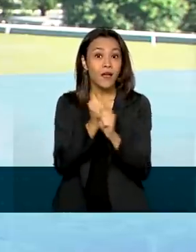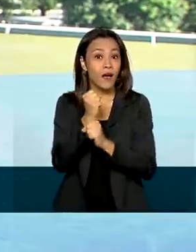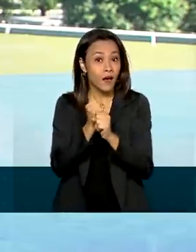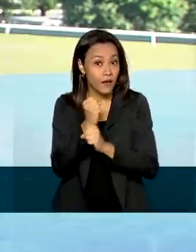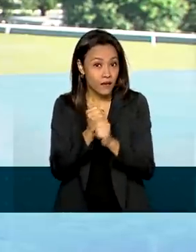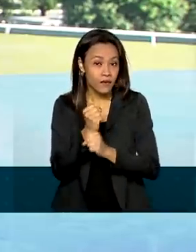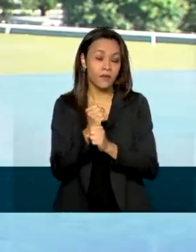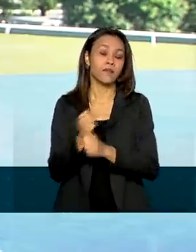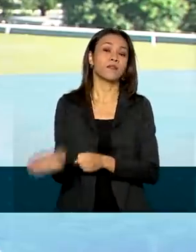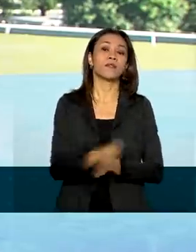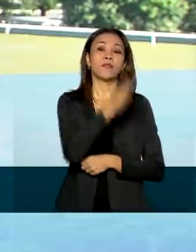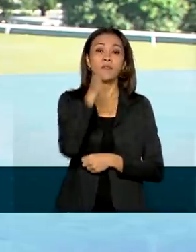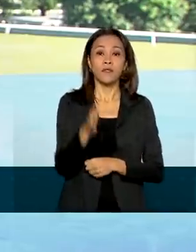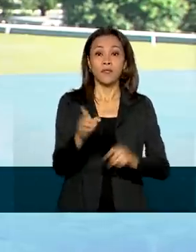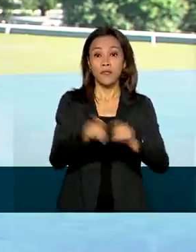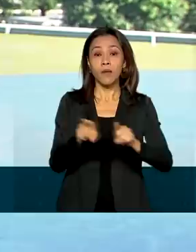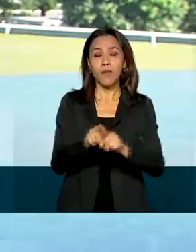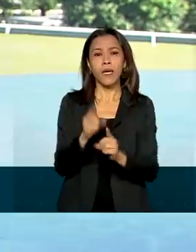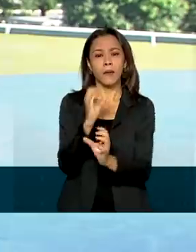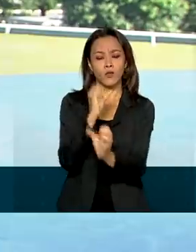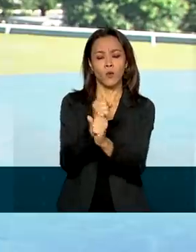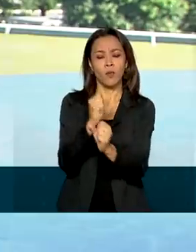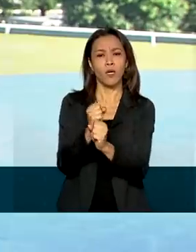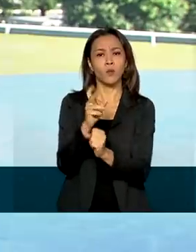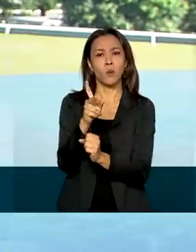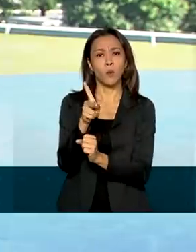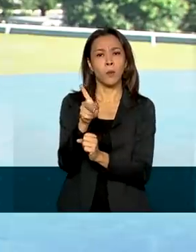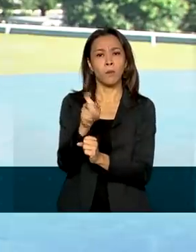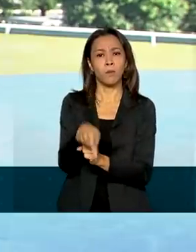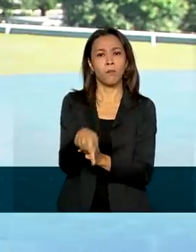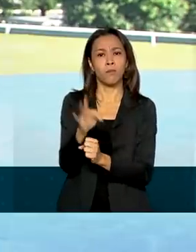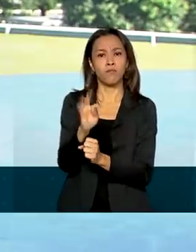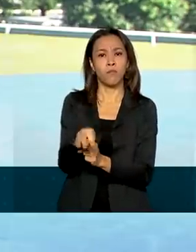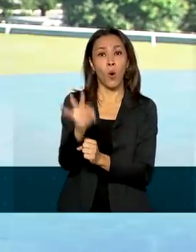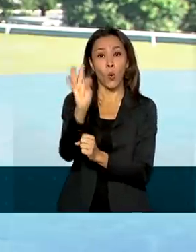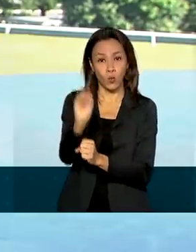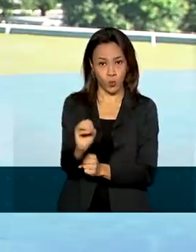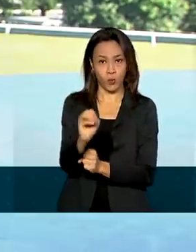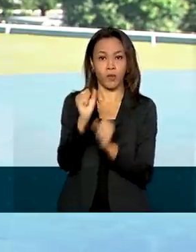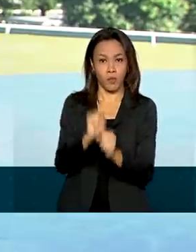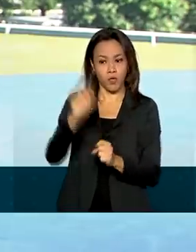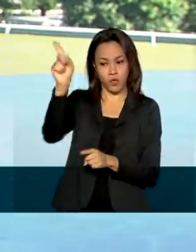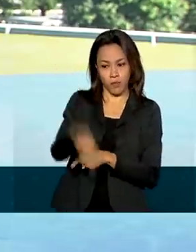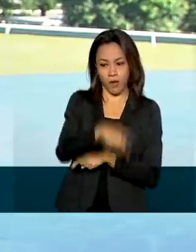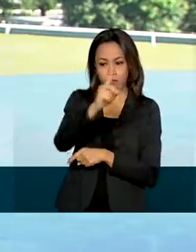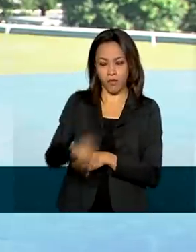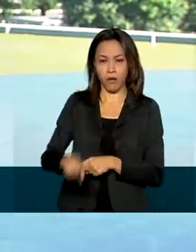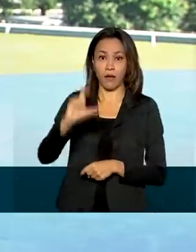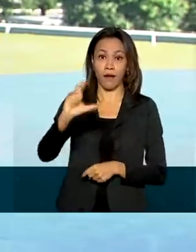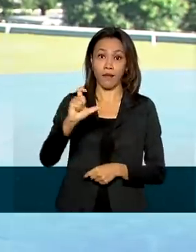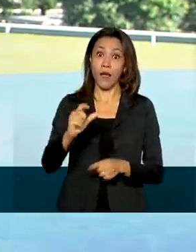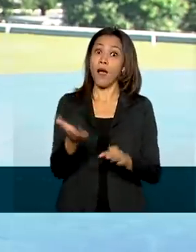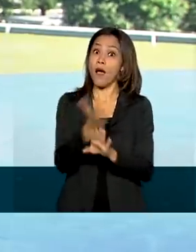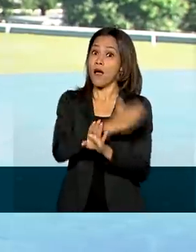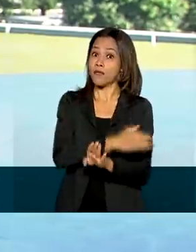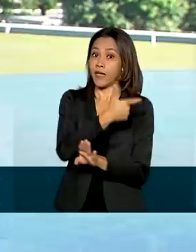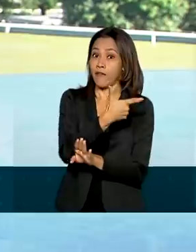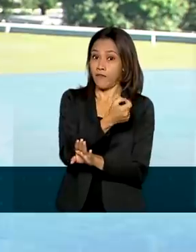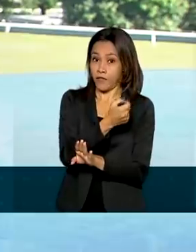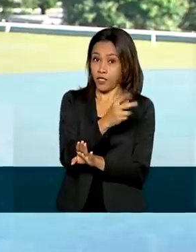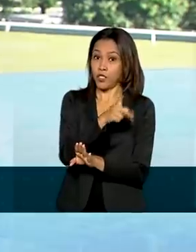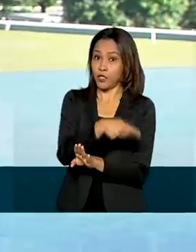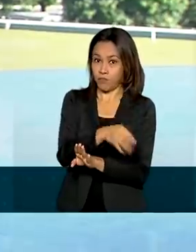E tem também mudanças na quantidade de pontos que podem levar à cassação da CNH. Antes, eram necessários 20 pontos